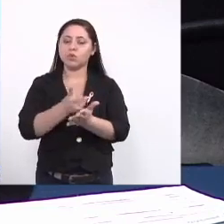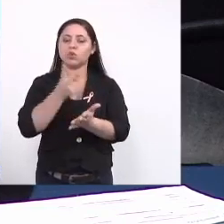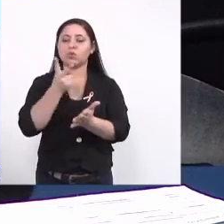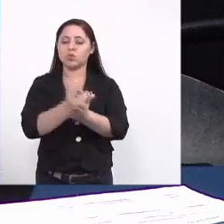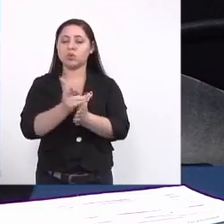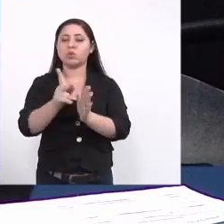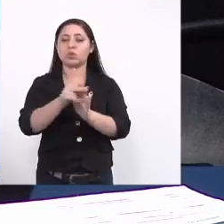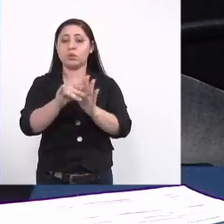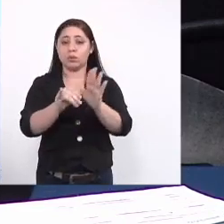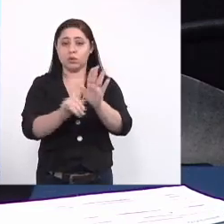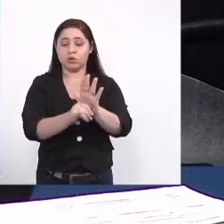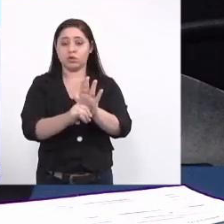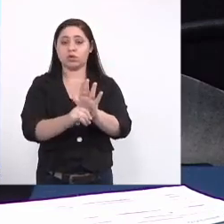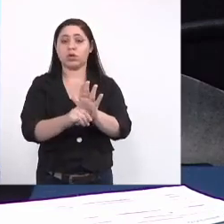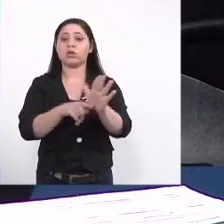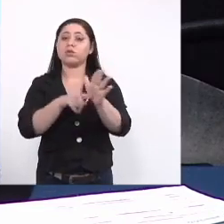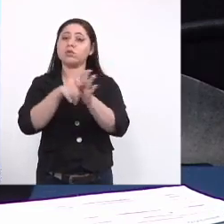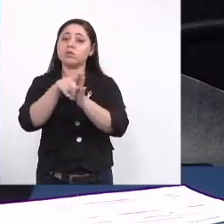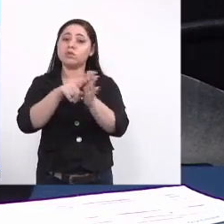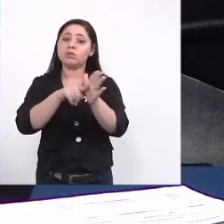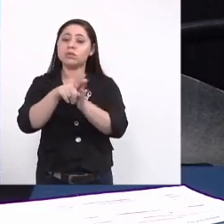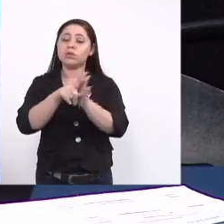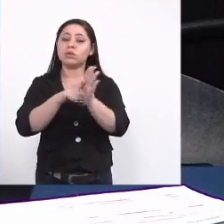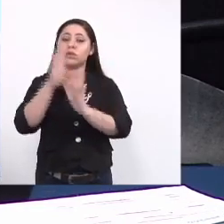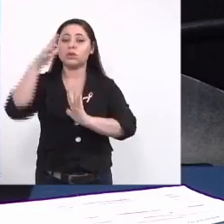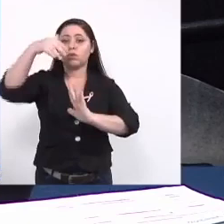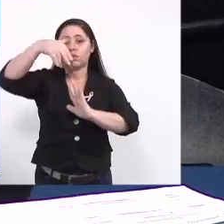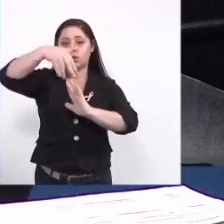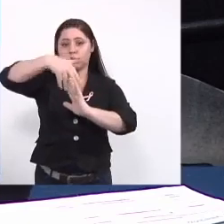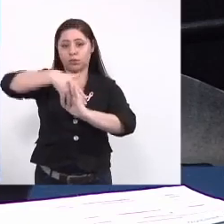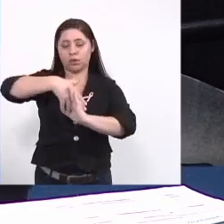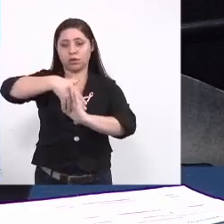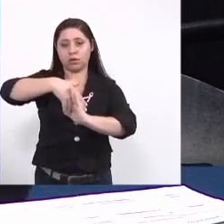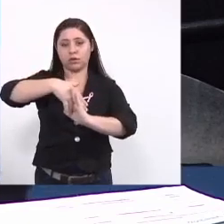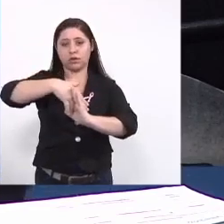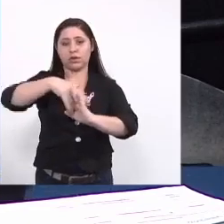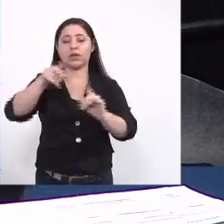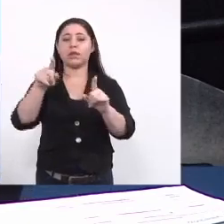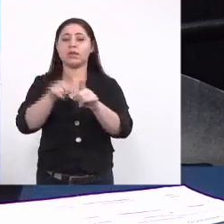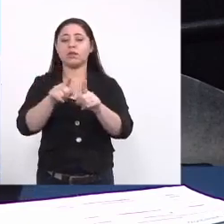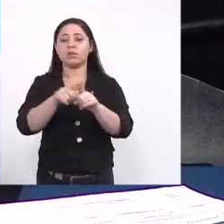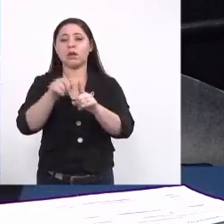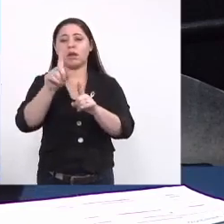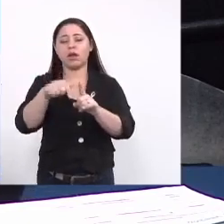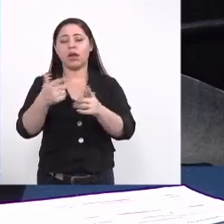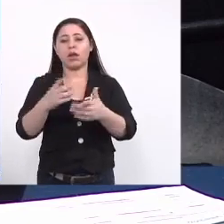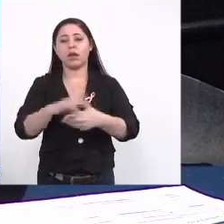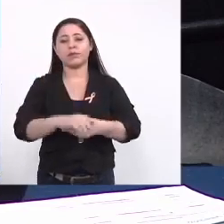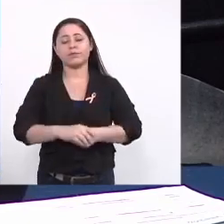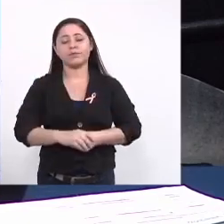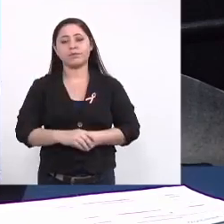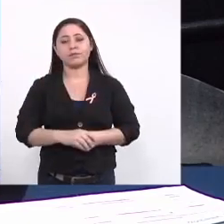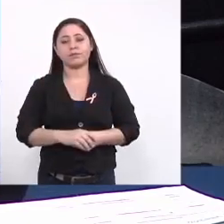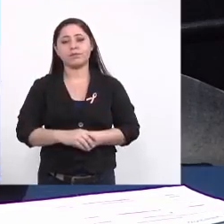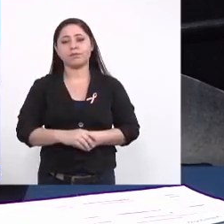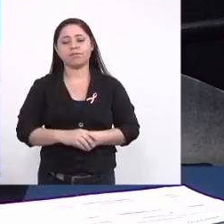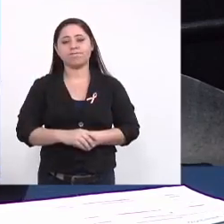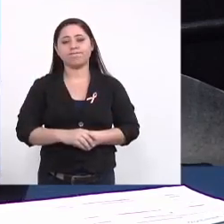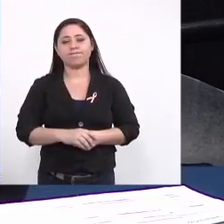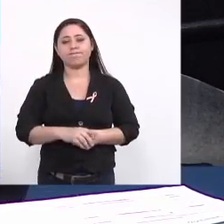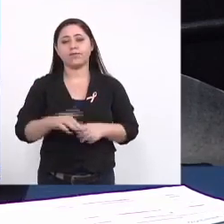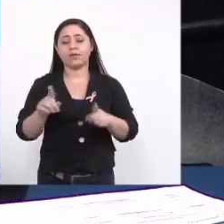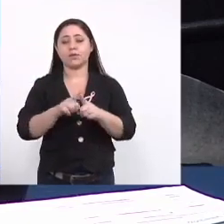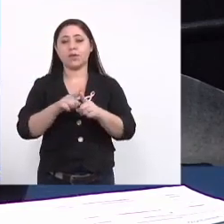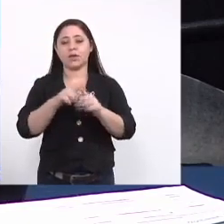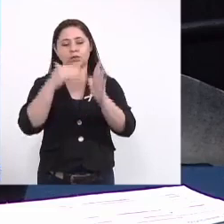dos trabalhos da UFMS e também teve mais um